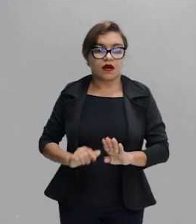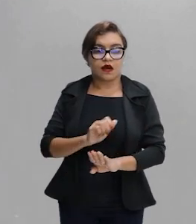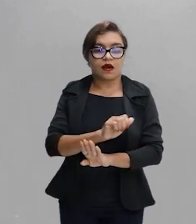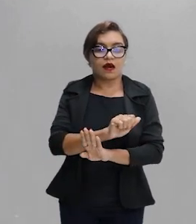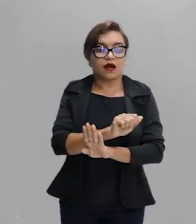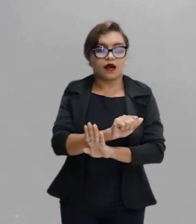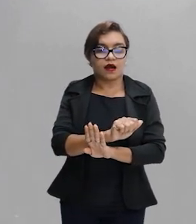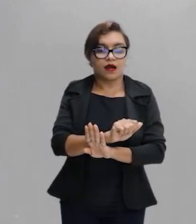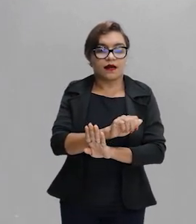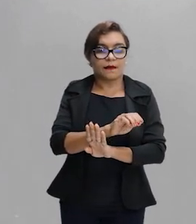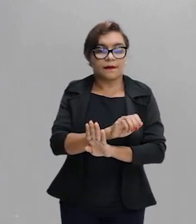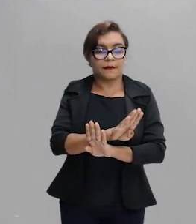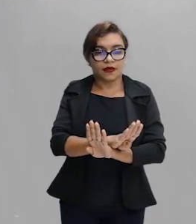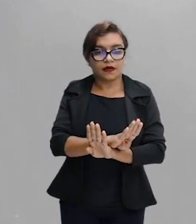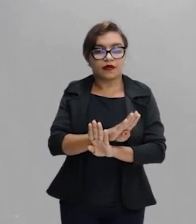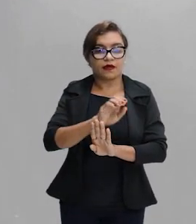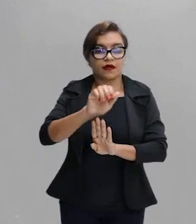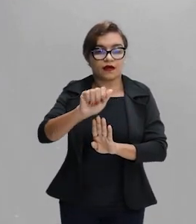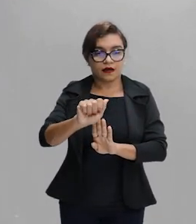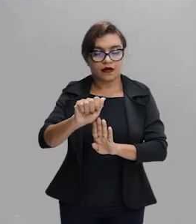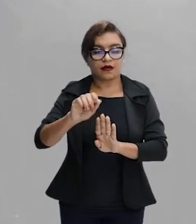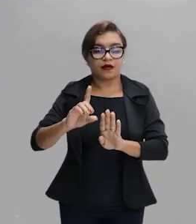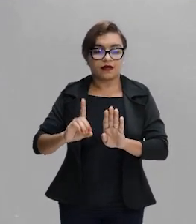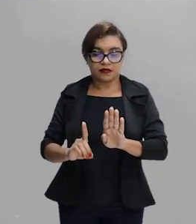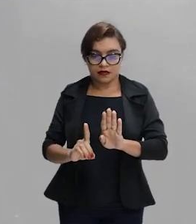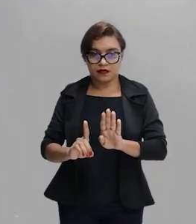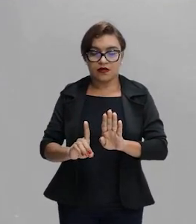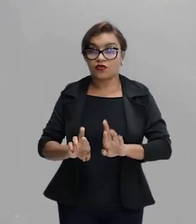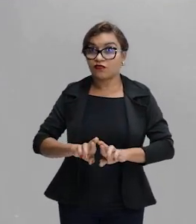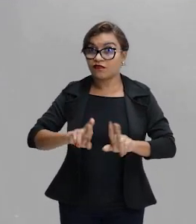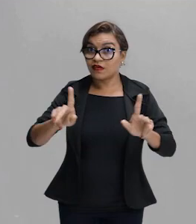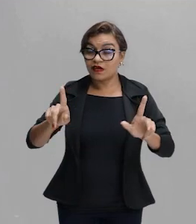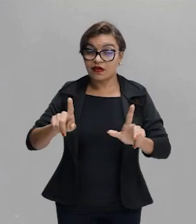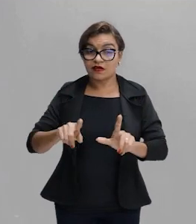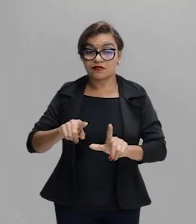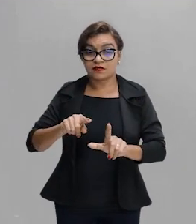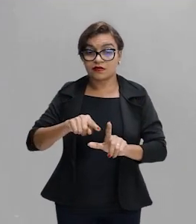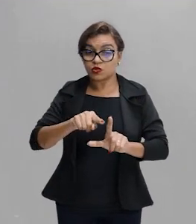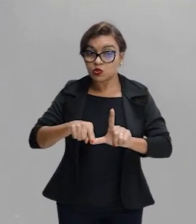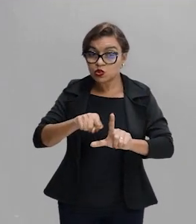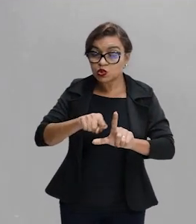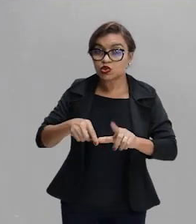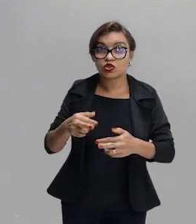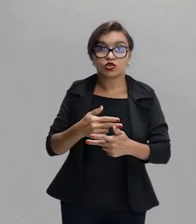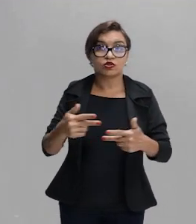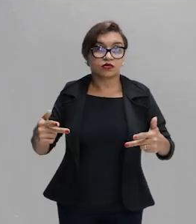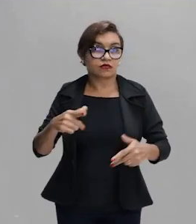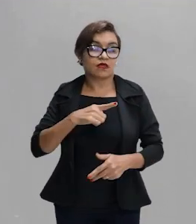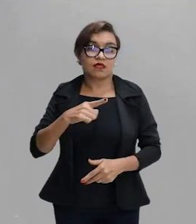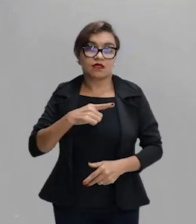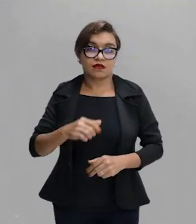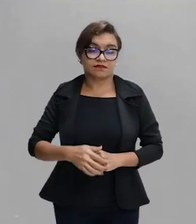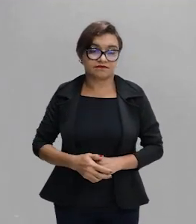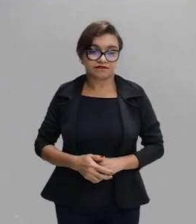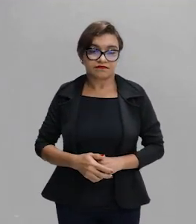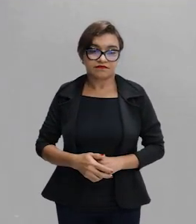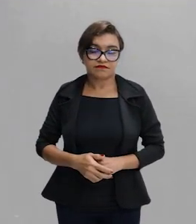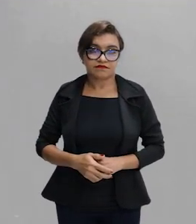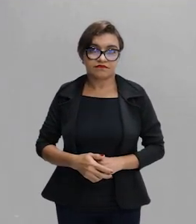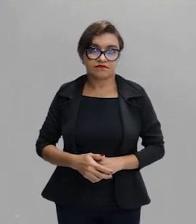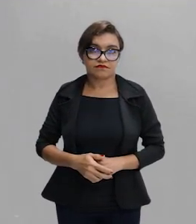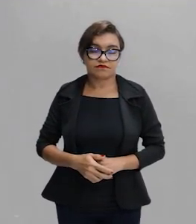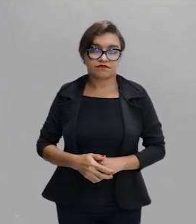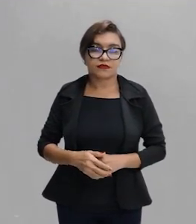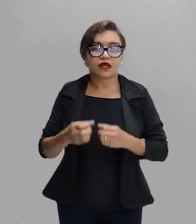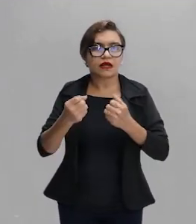ter ali o ângulo a diferença entre os ângulos o ângulo de incidência e o ângulo de refração. Então, fazendo a diferença desses